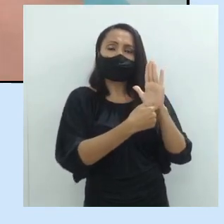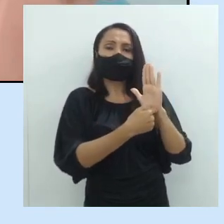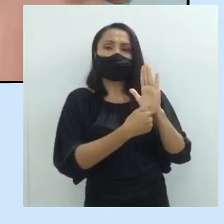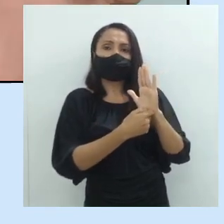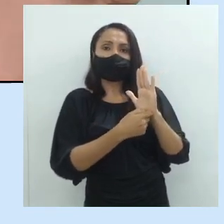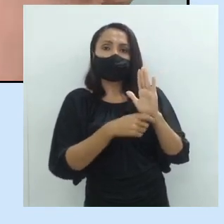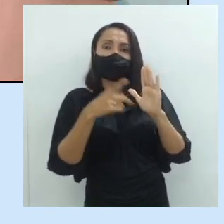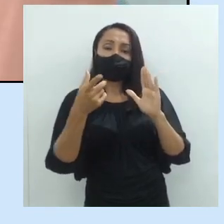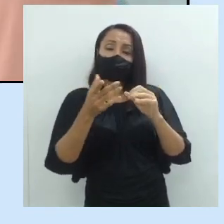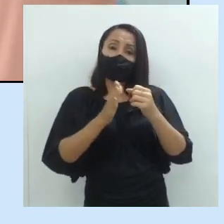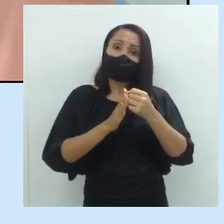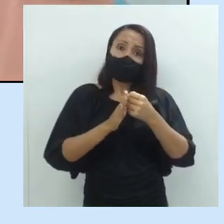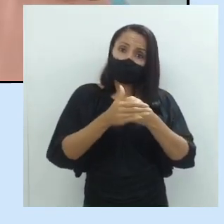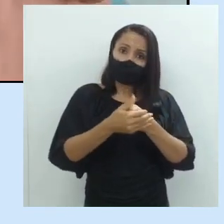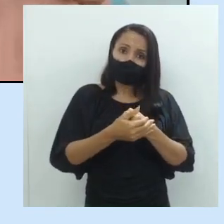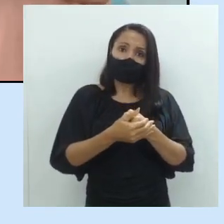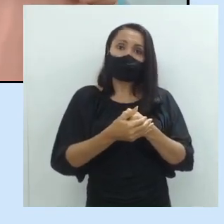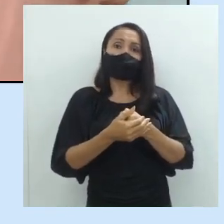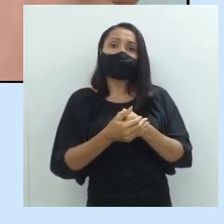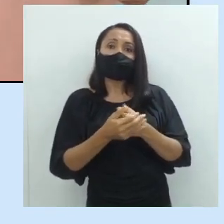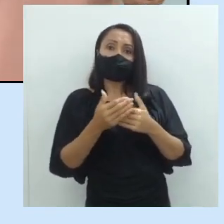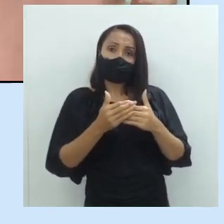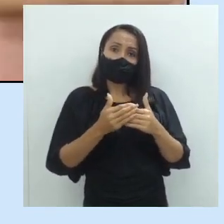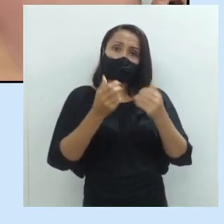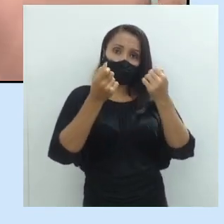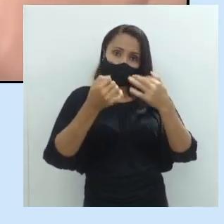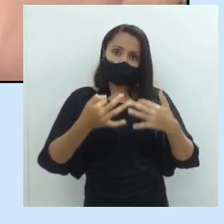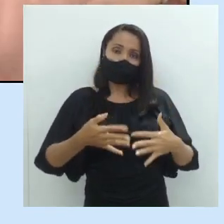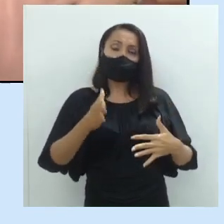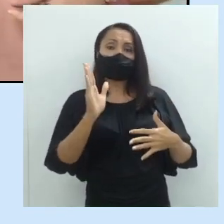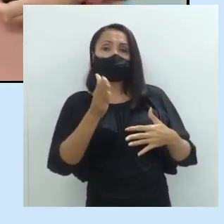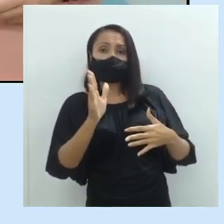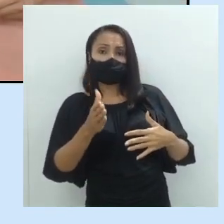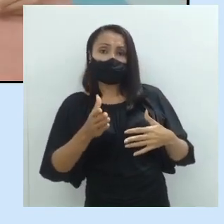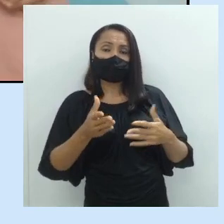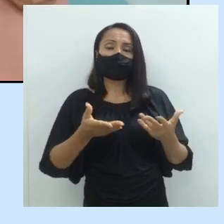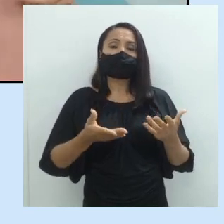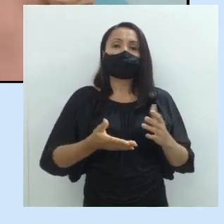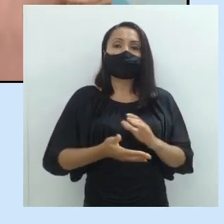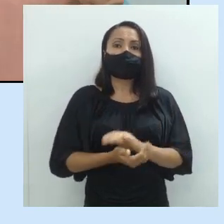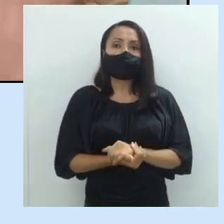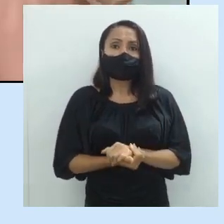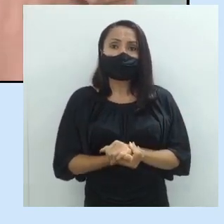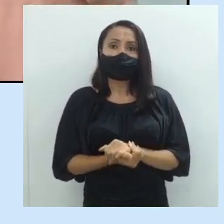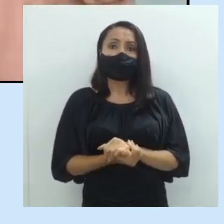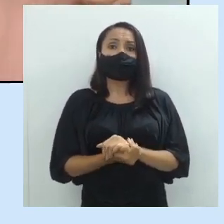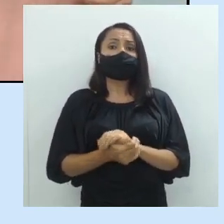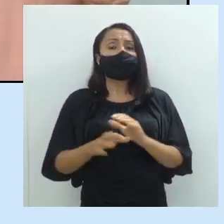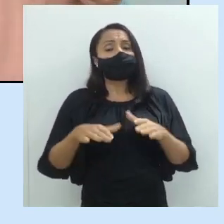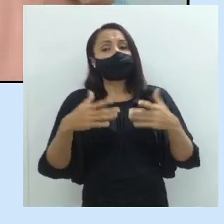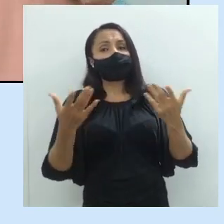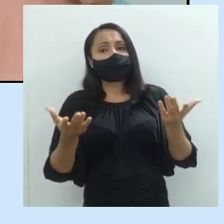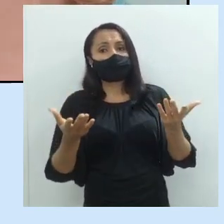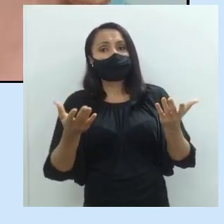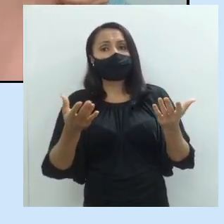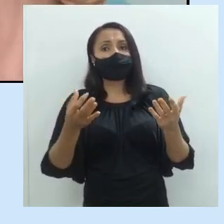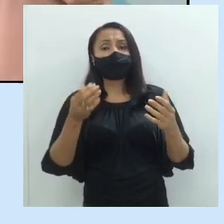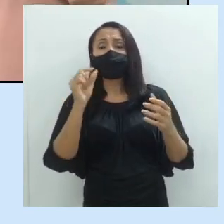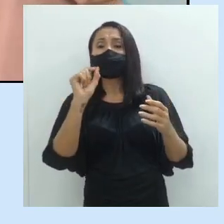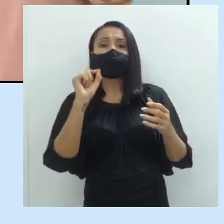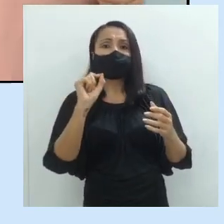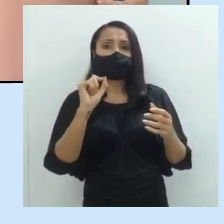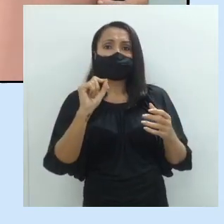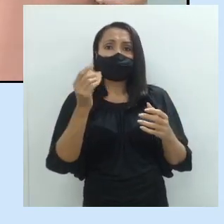o implícito, como eu acabei de falar e rebato novamente, que ratifico, que é justamente o que